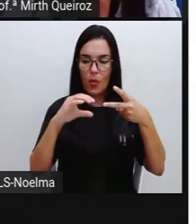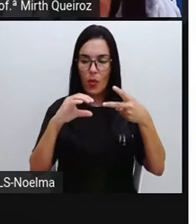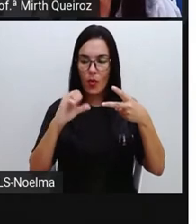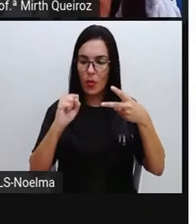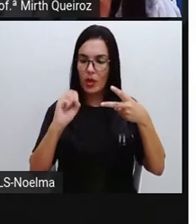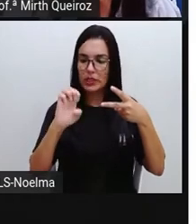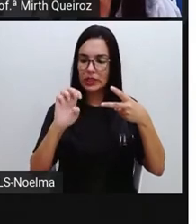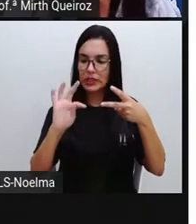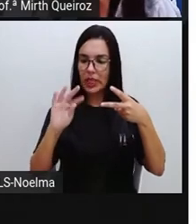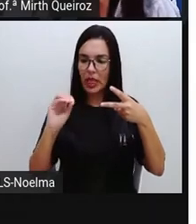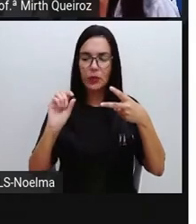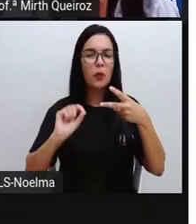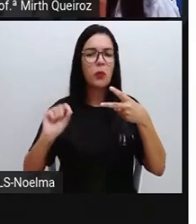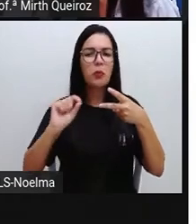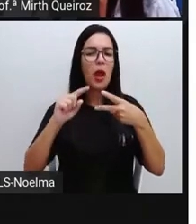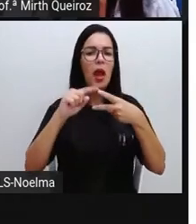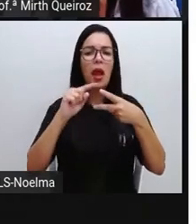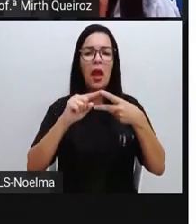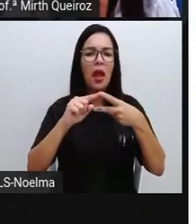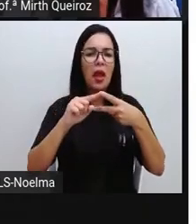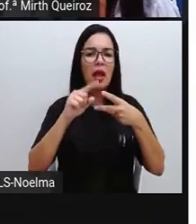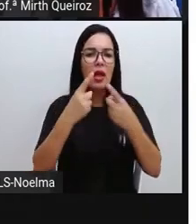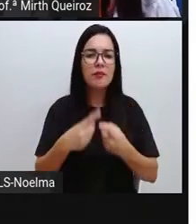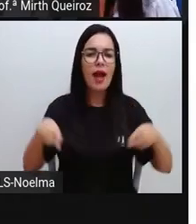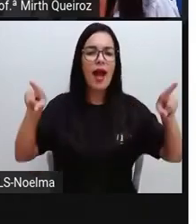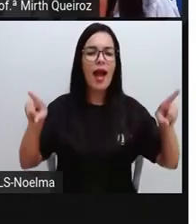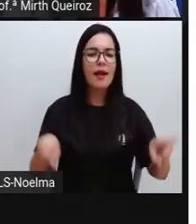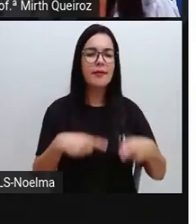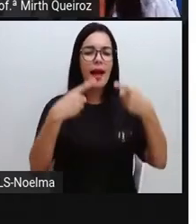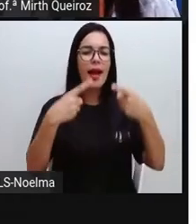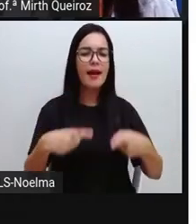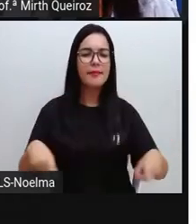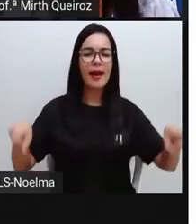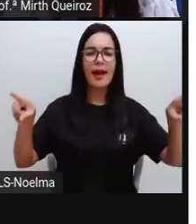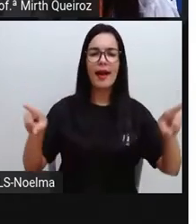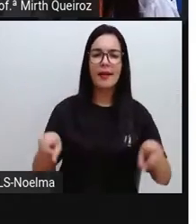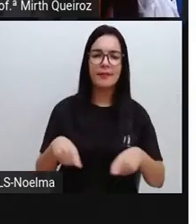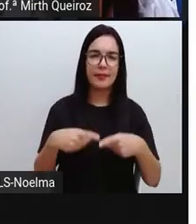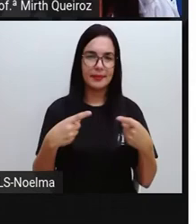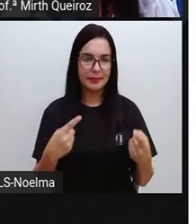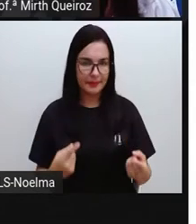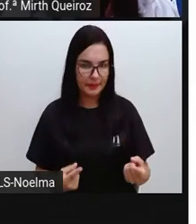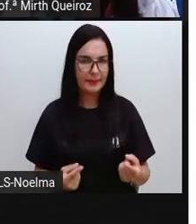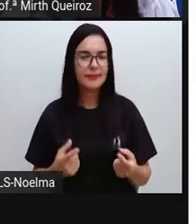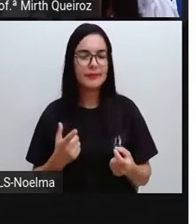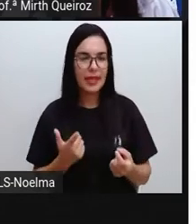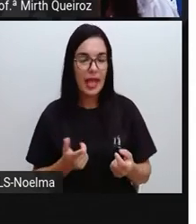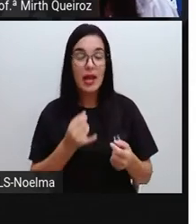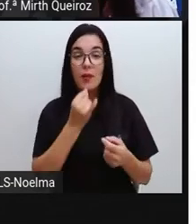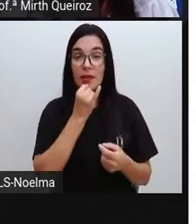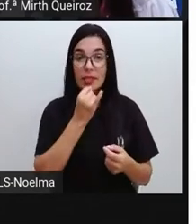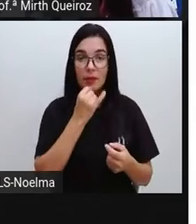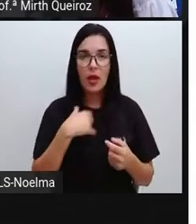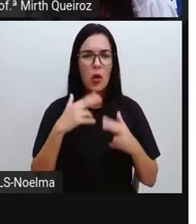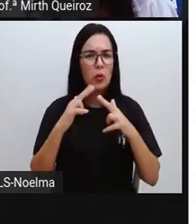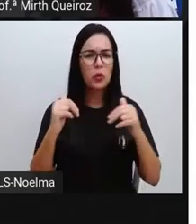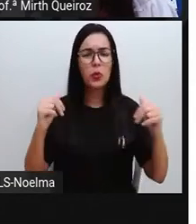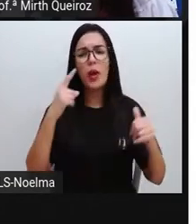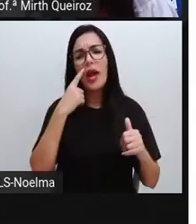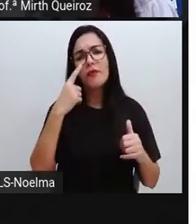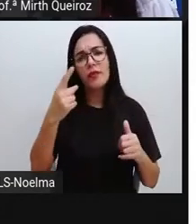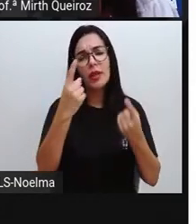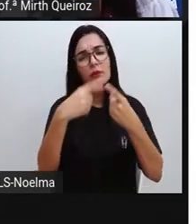espetáculo musical. Nunca vi um conserto da minha banda preferida. Conserto com C, porque indica um